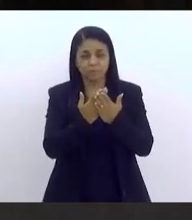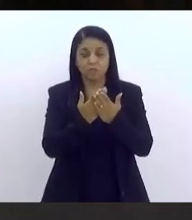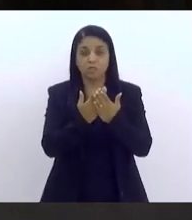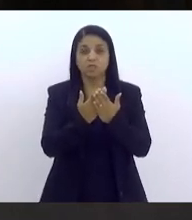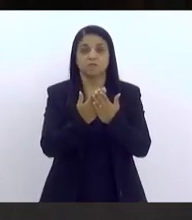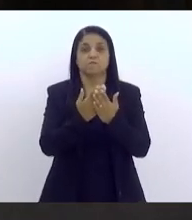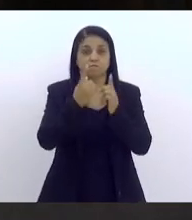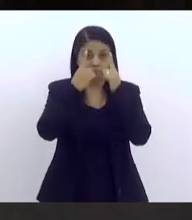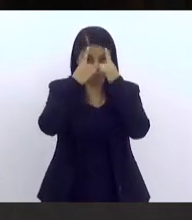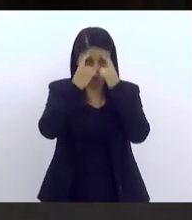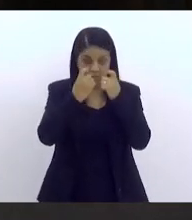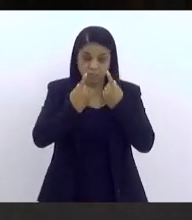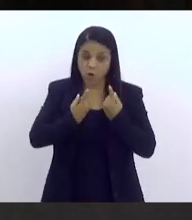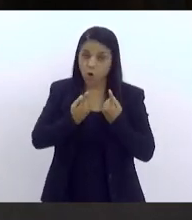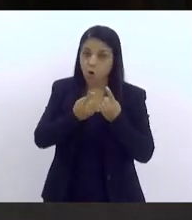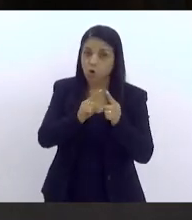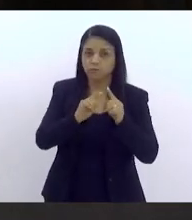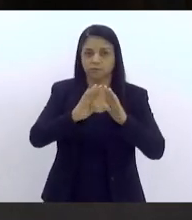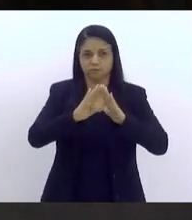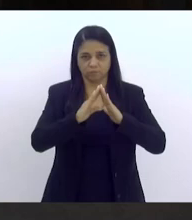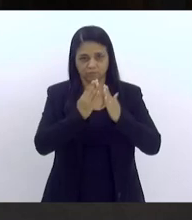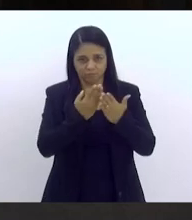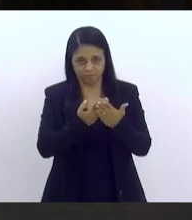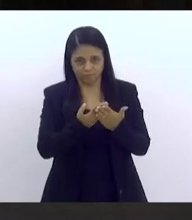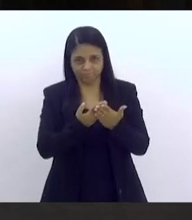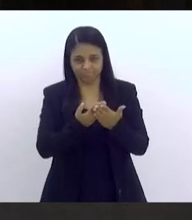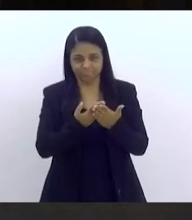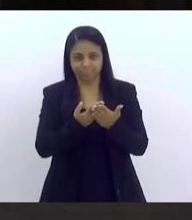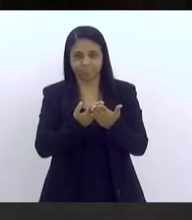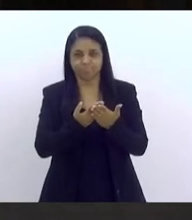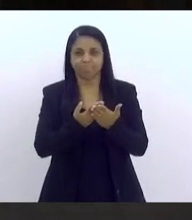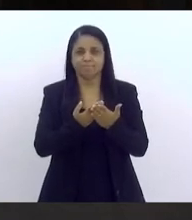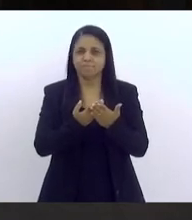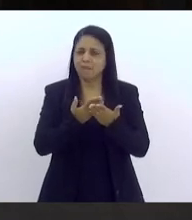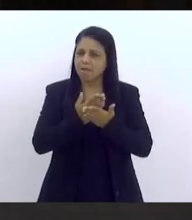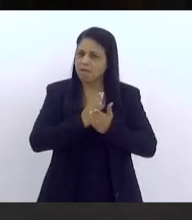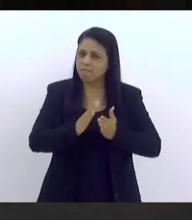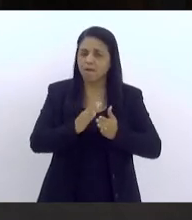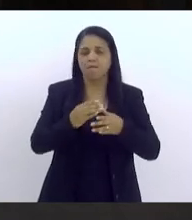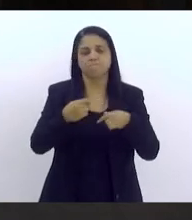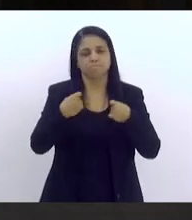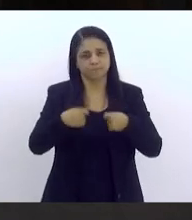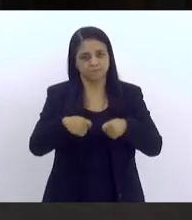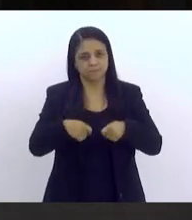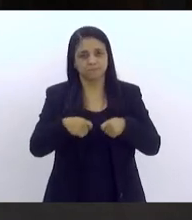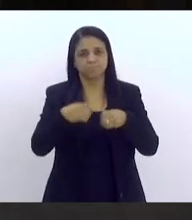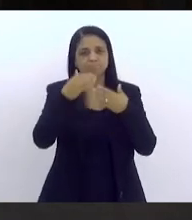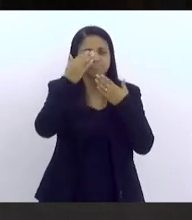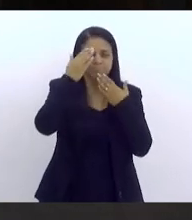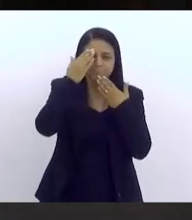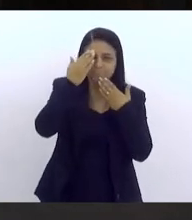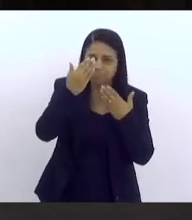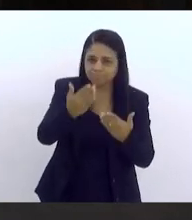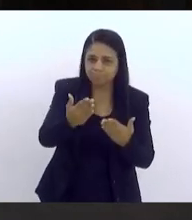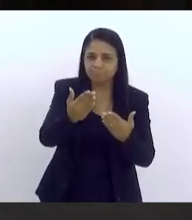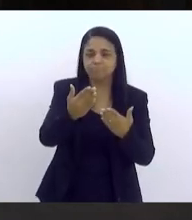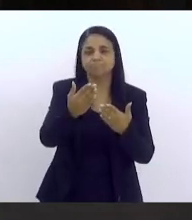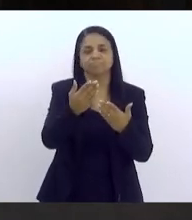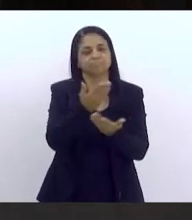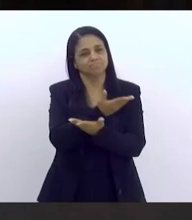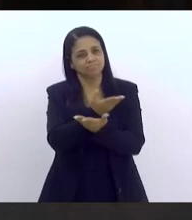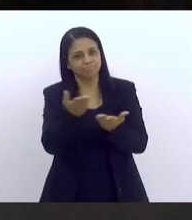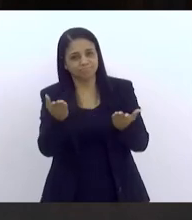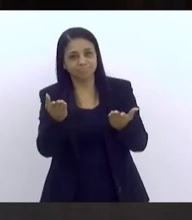escolas. Então, mais uma vez, agradeço a presença de todos. Agradeço muito a